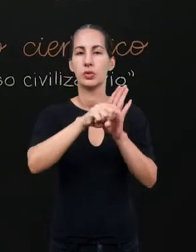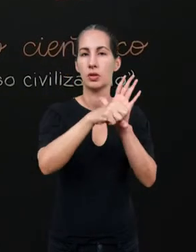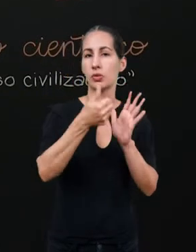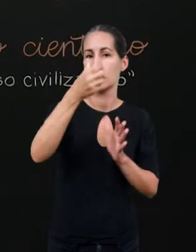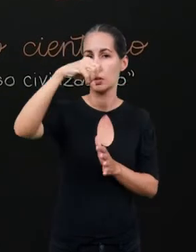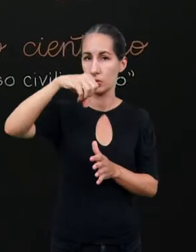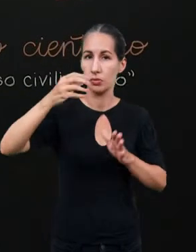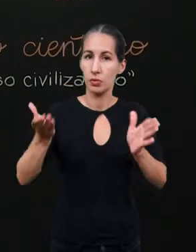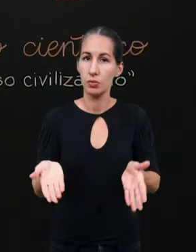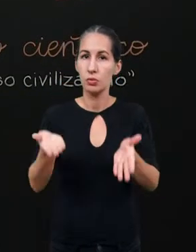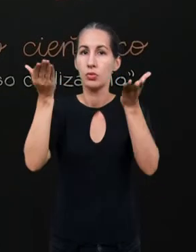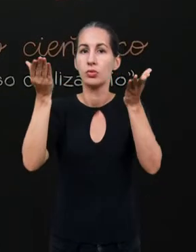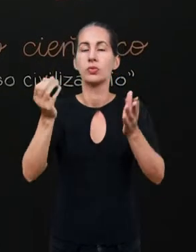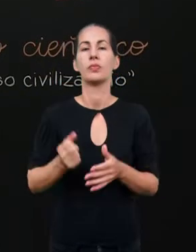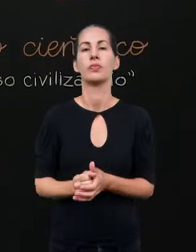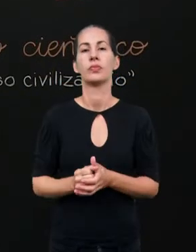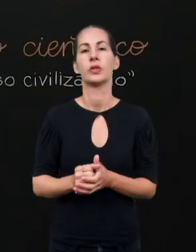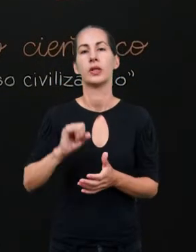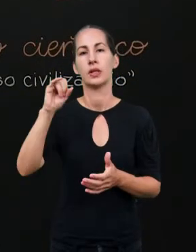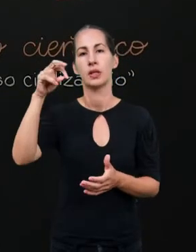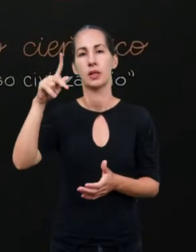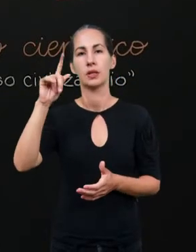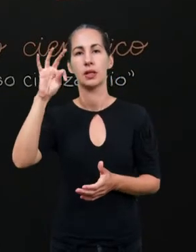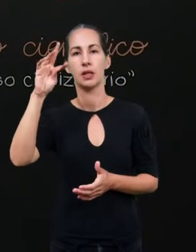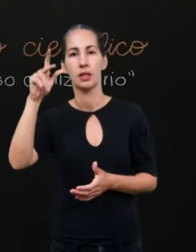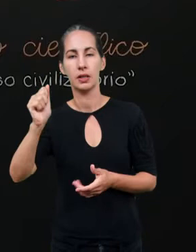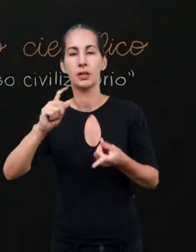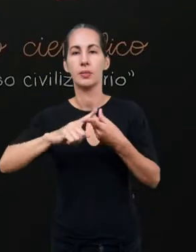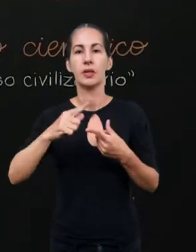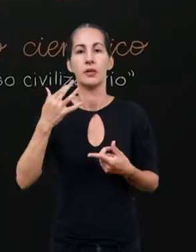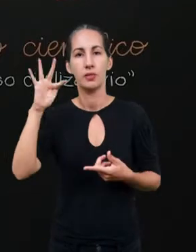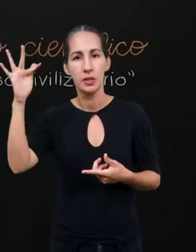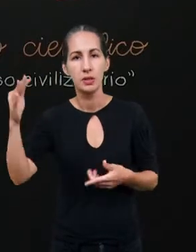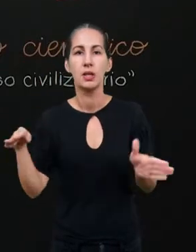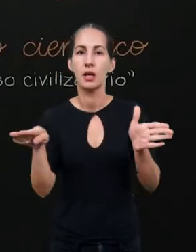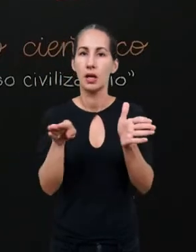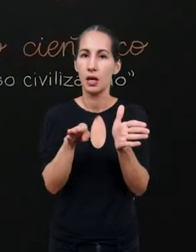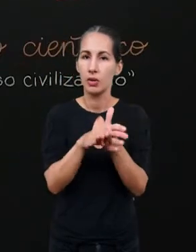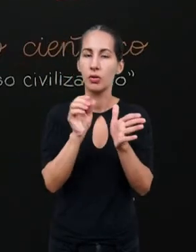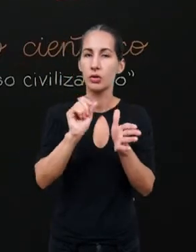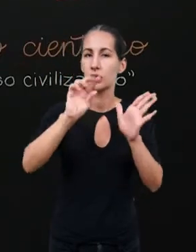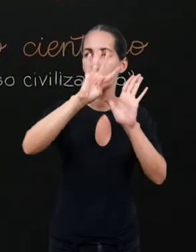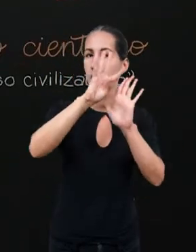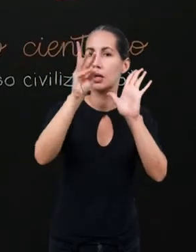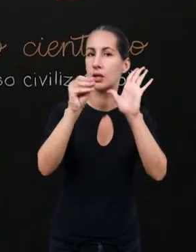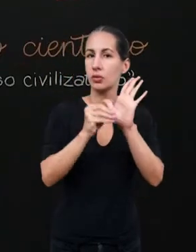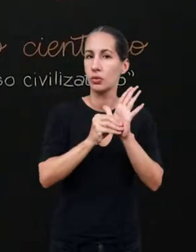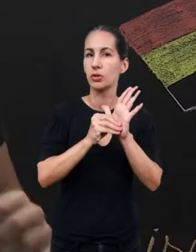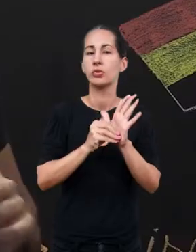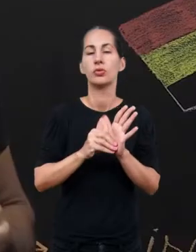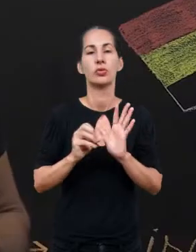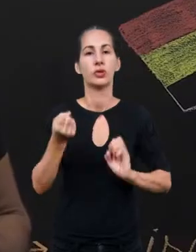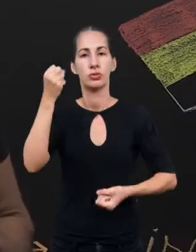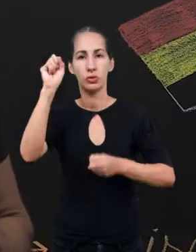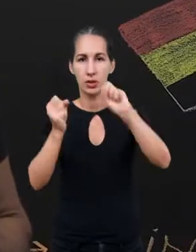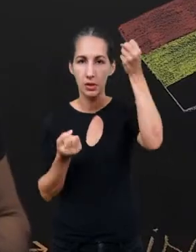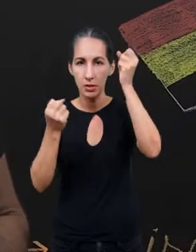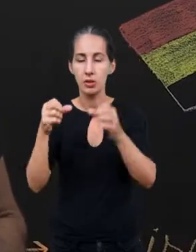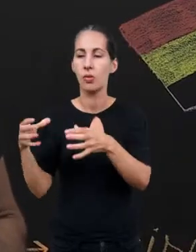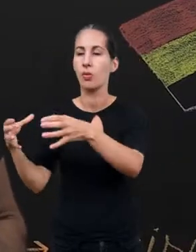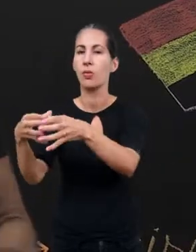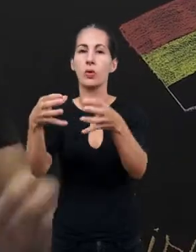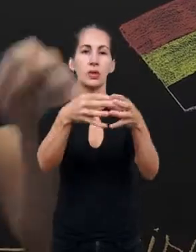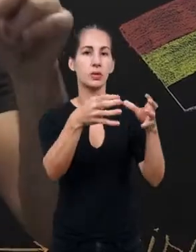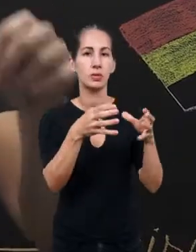grandes potências são Inglaterra e França. E agora já estamos num contexto de industrialização. Os espaços de